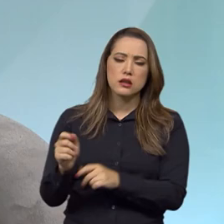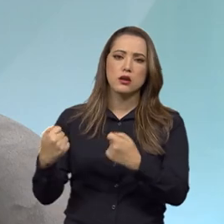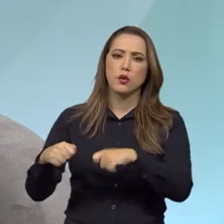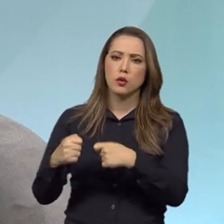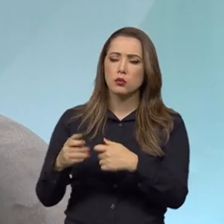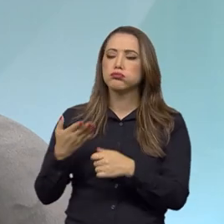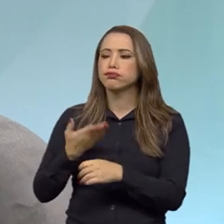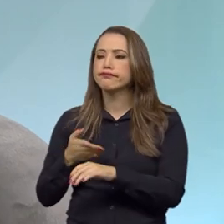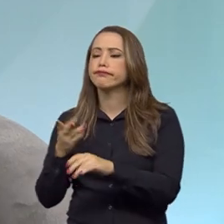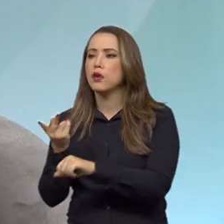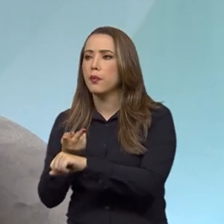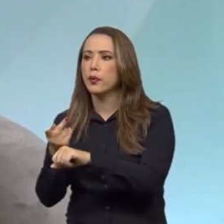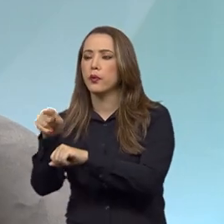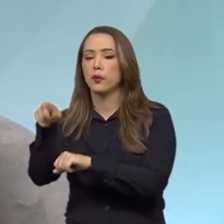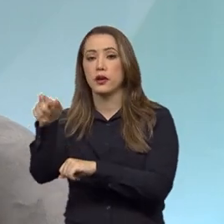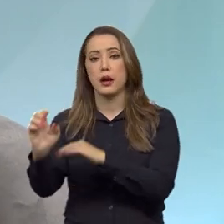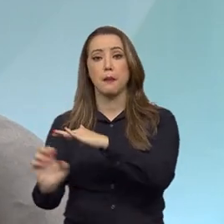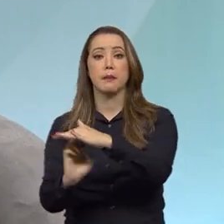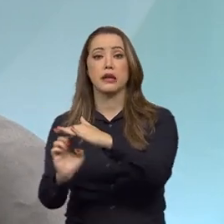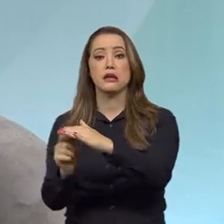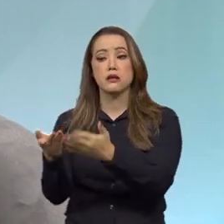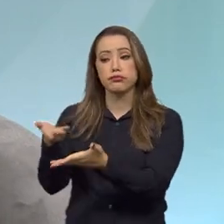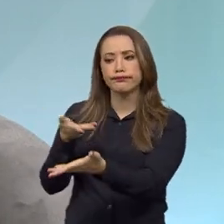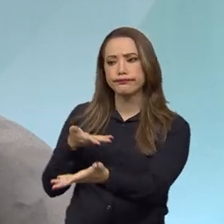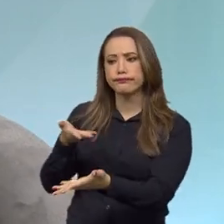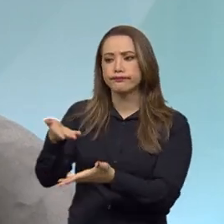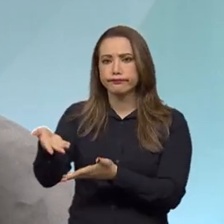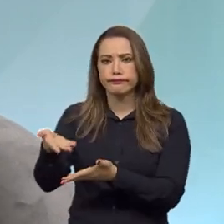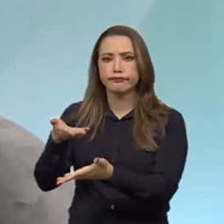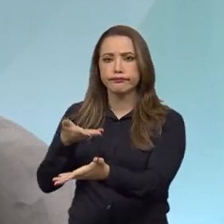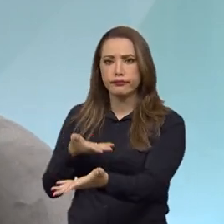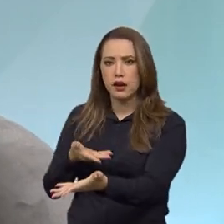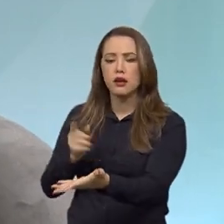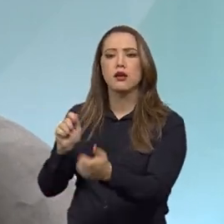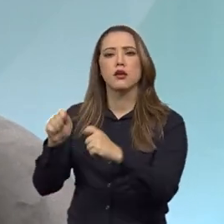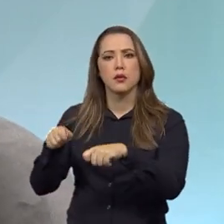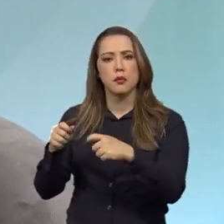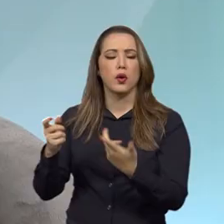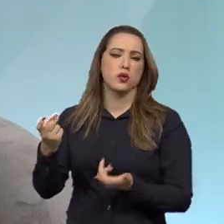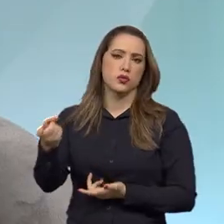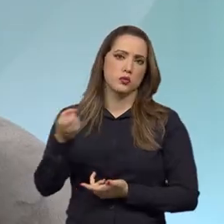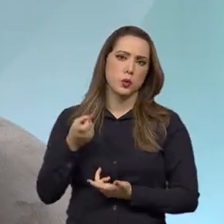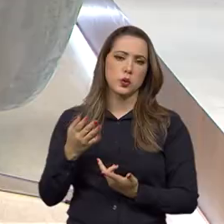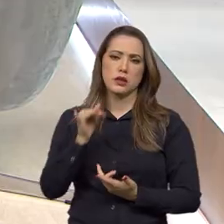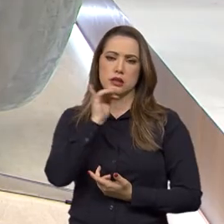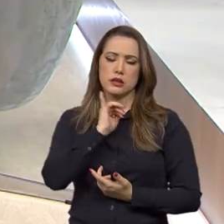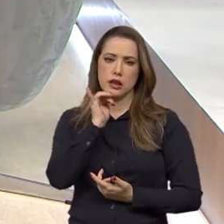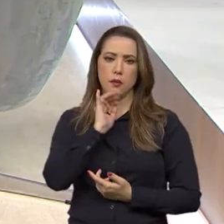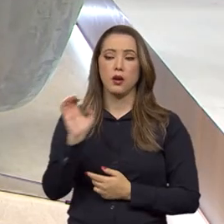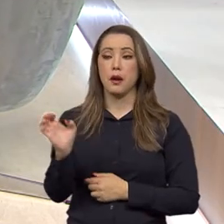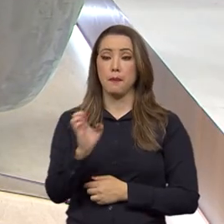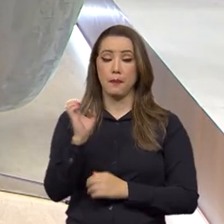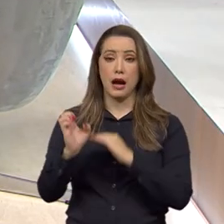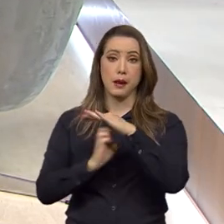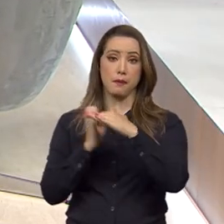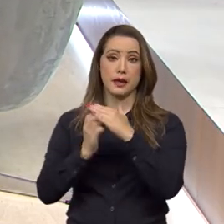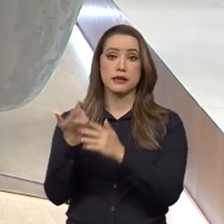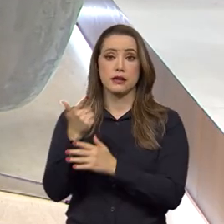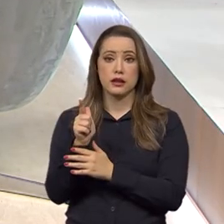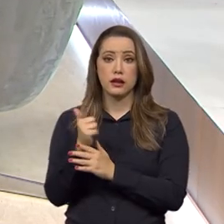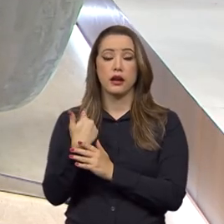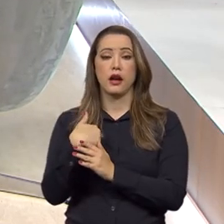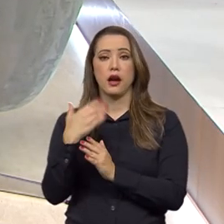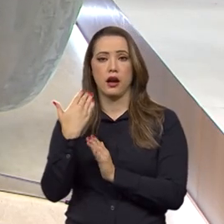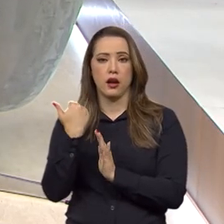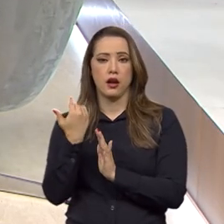consensual. Então, nós temos aqui também no âmbito tributário e fazemos as transações tributárias. Aquelas empresas que desejam se regularizar